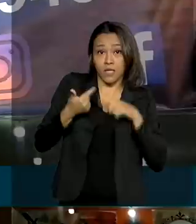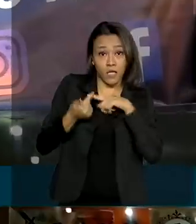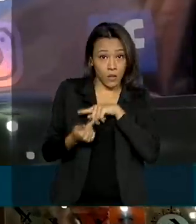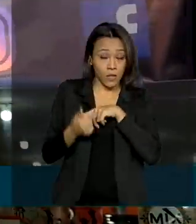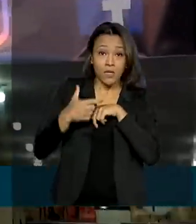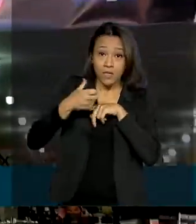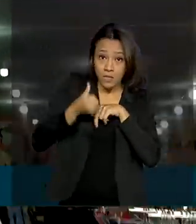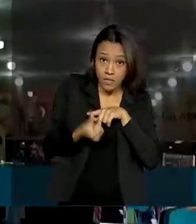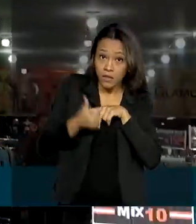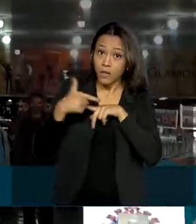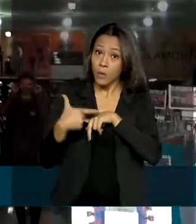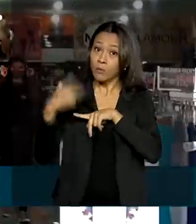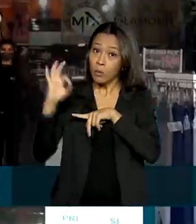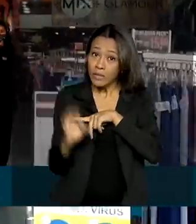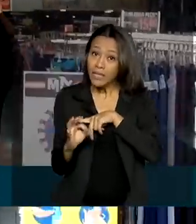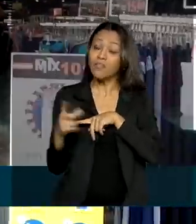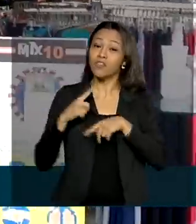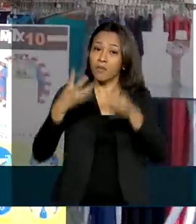perdas.